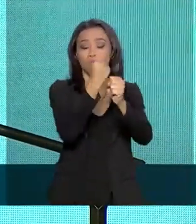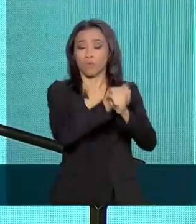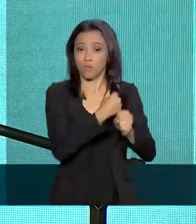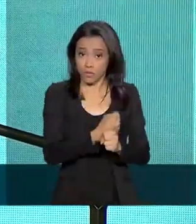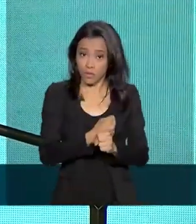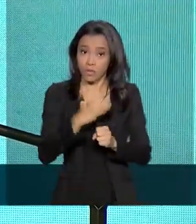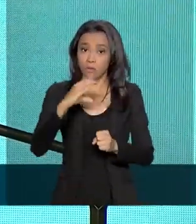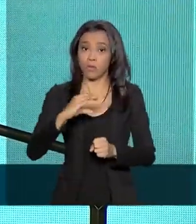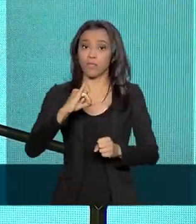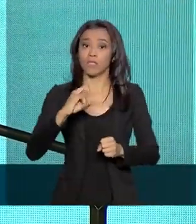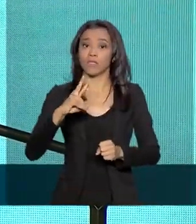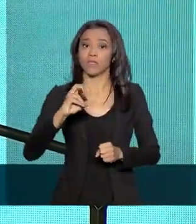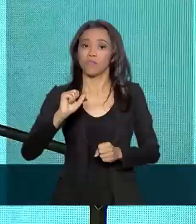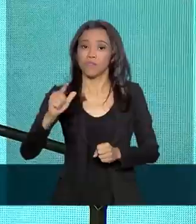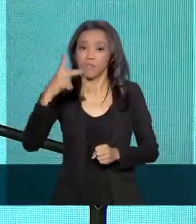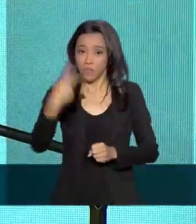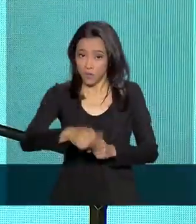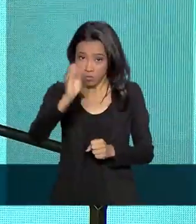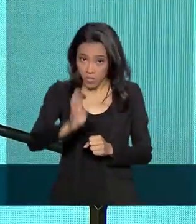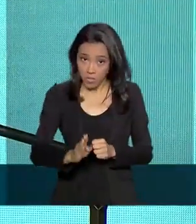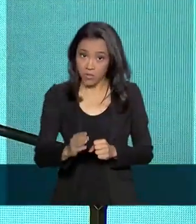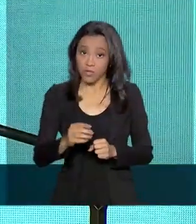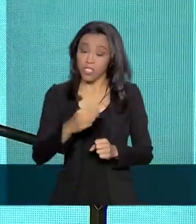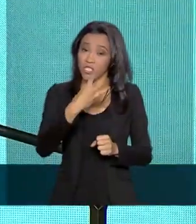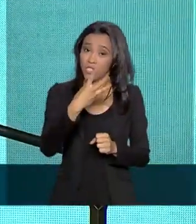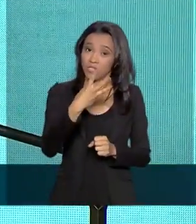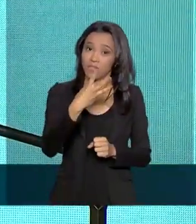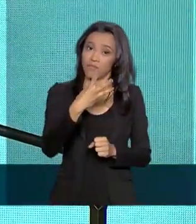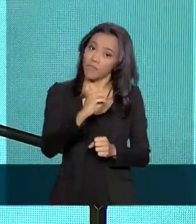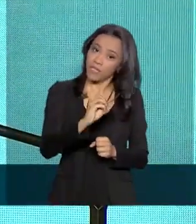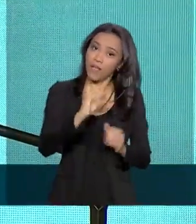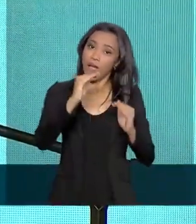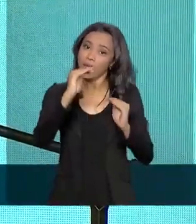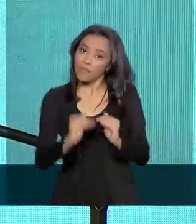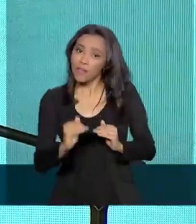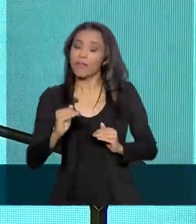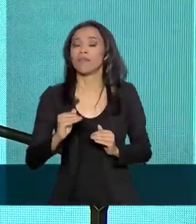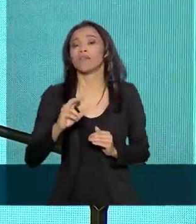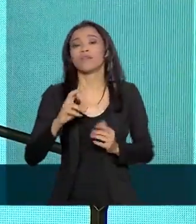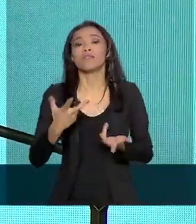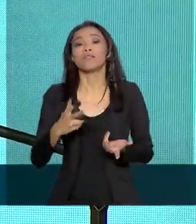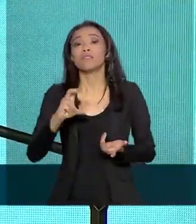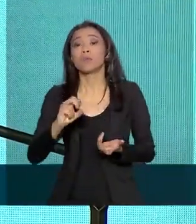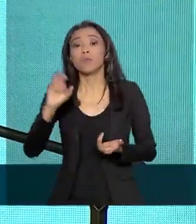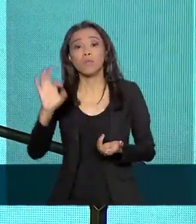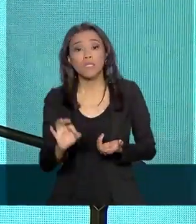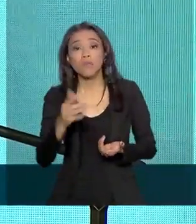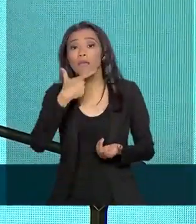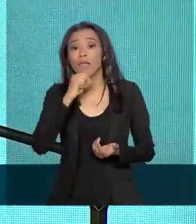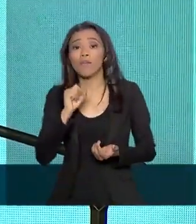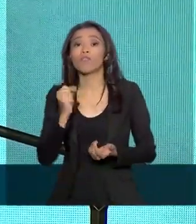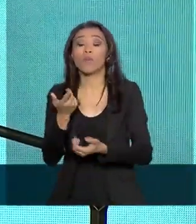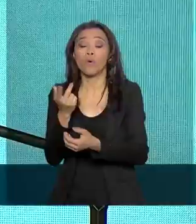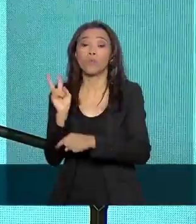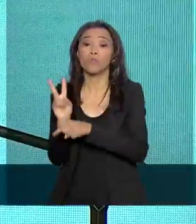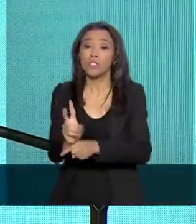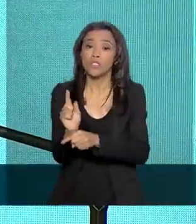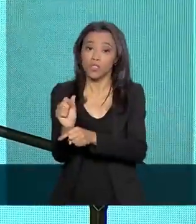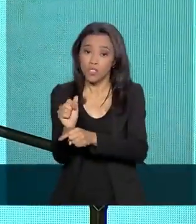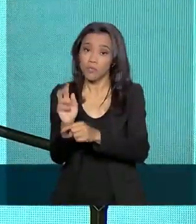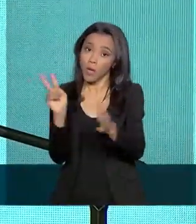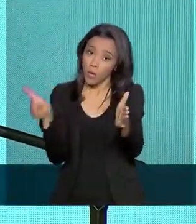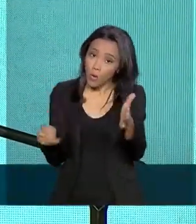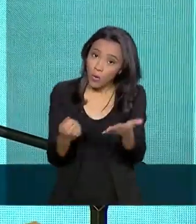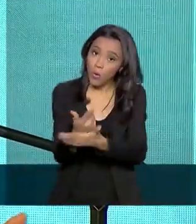diminuindo de 30% 50% o valor da mensalidade para quem for contrair o empréstimo para comprar a sua casa própria.